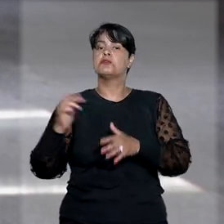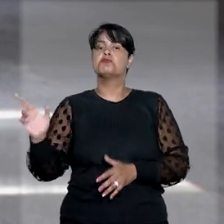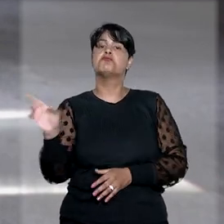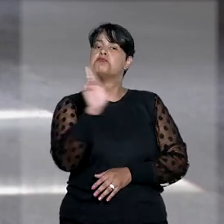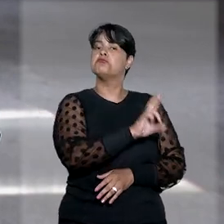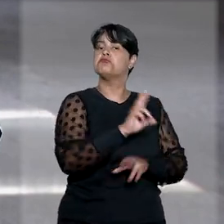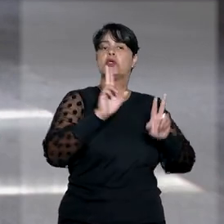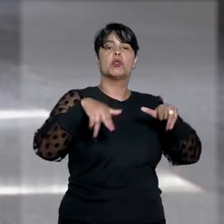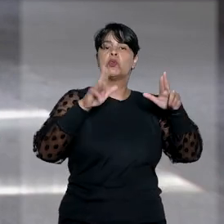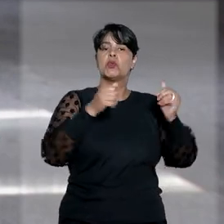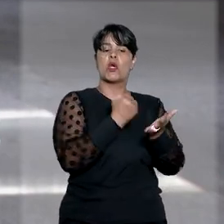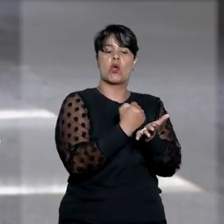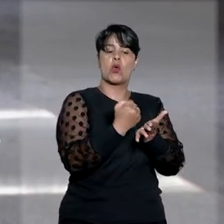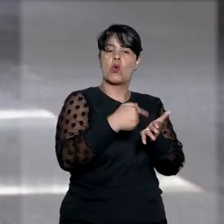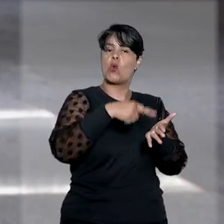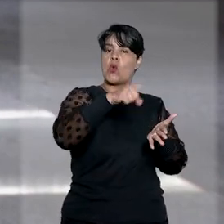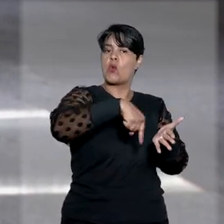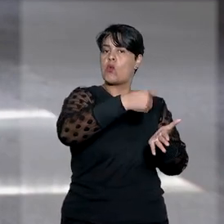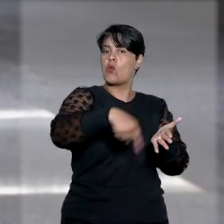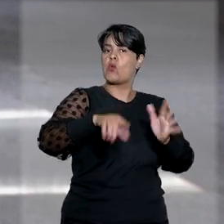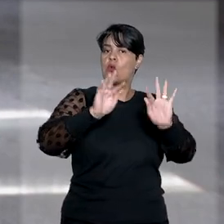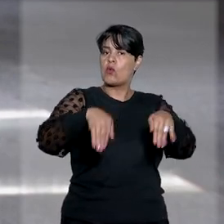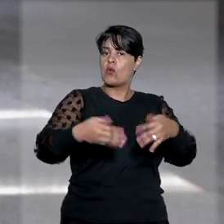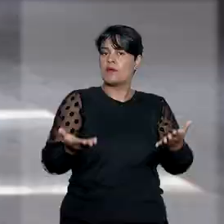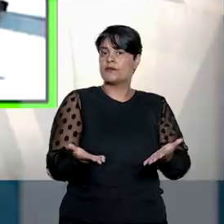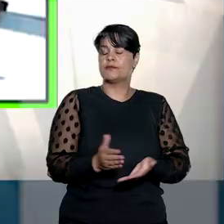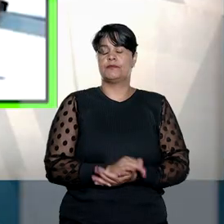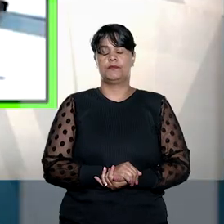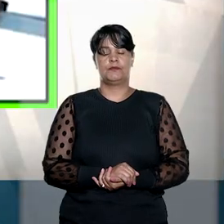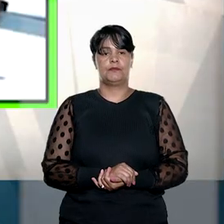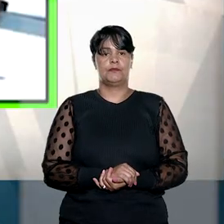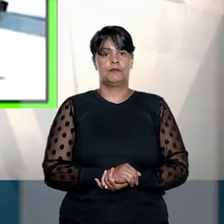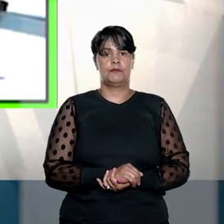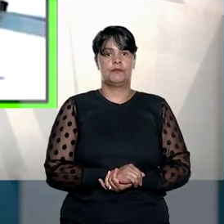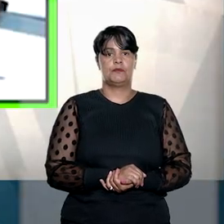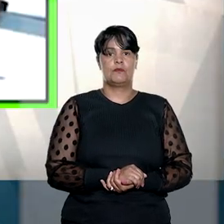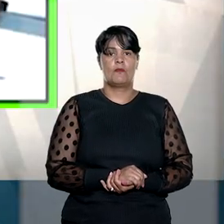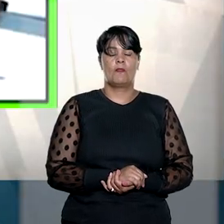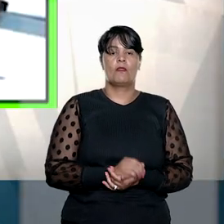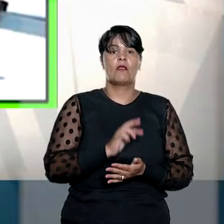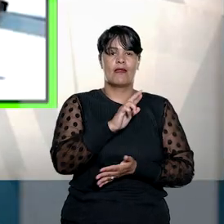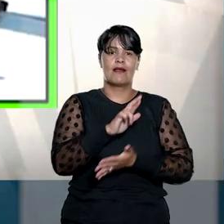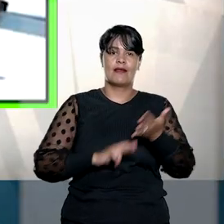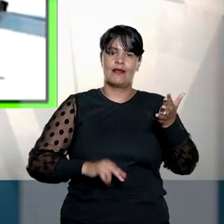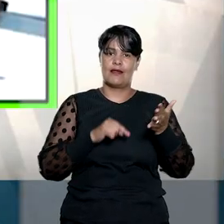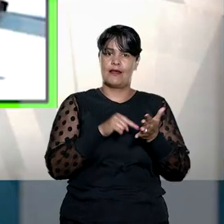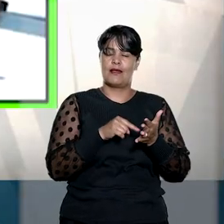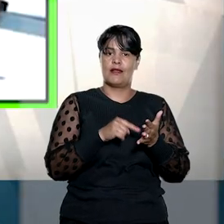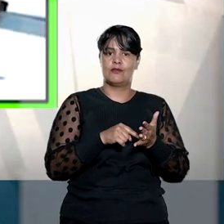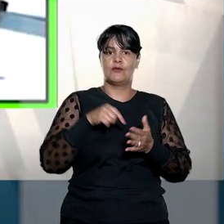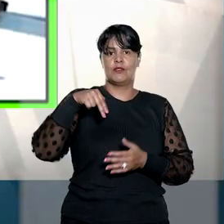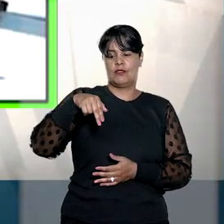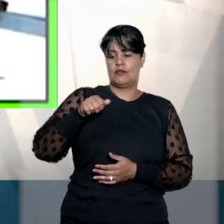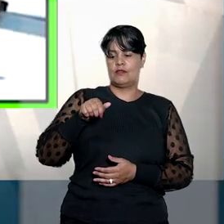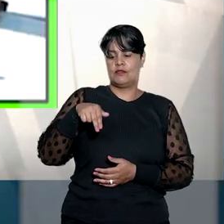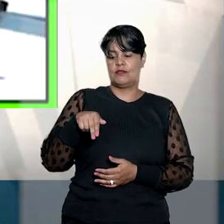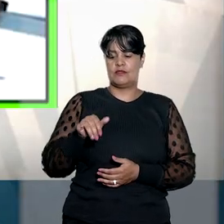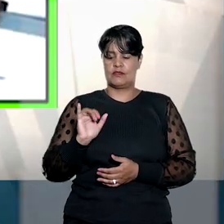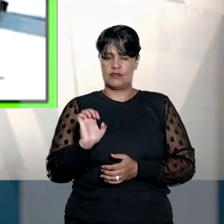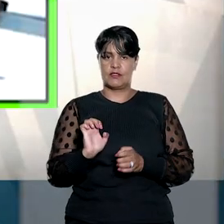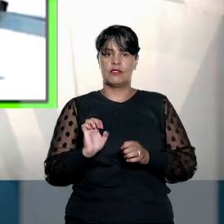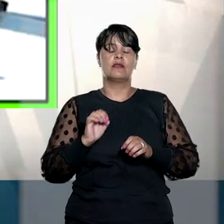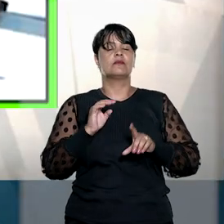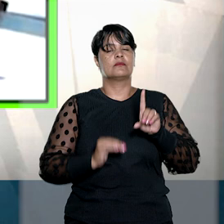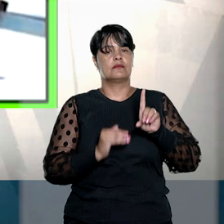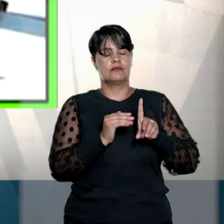informaram sobre o encerramento das atividades empresariais. A relatura do recurso, ministra Nancy Andrigue, destacou que